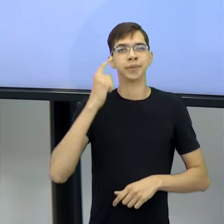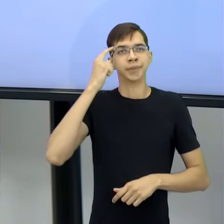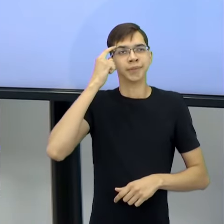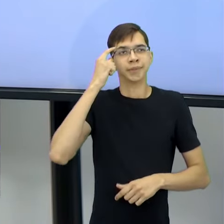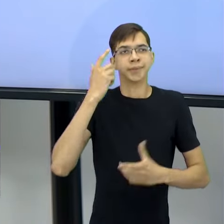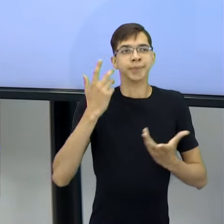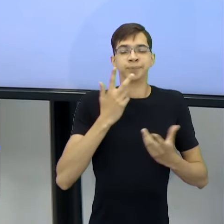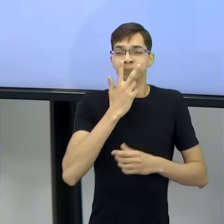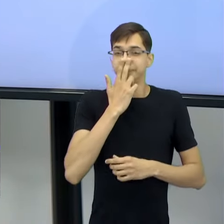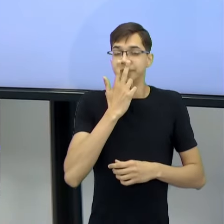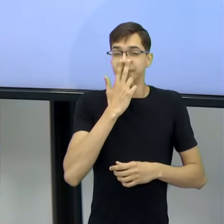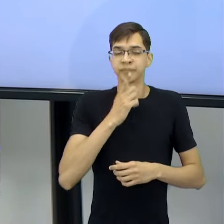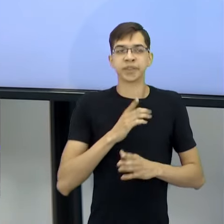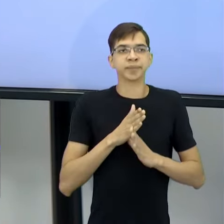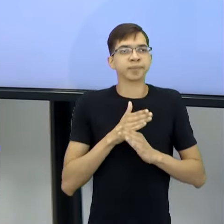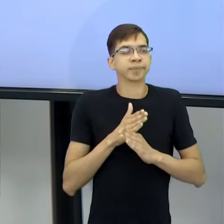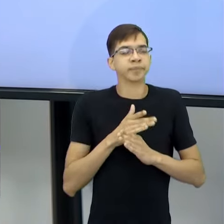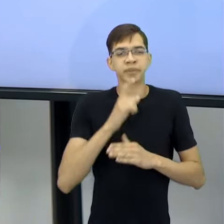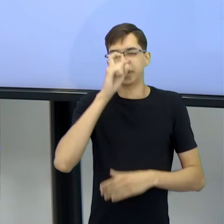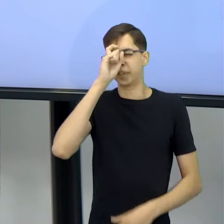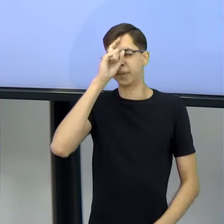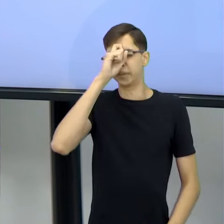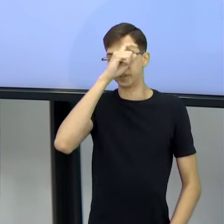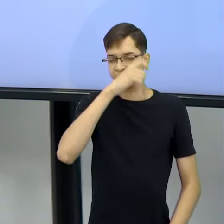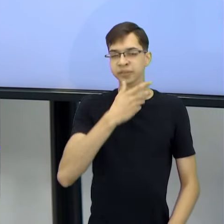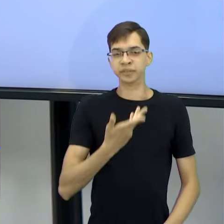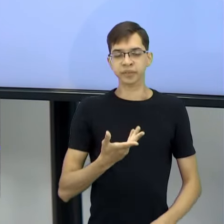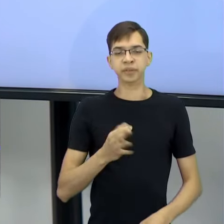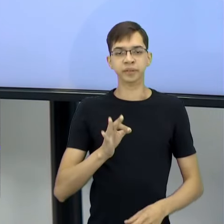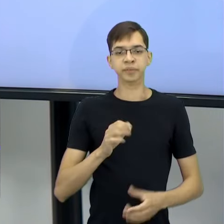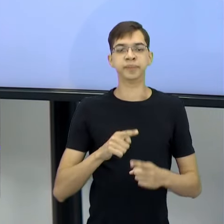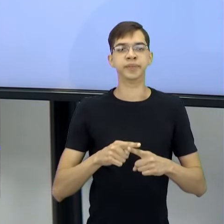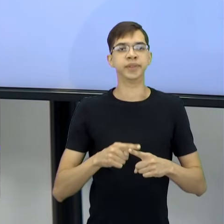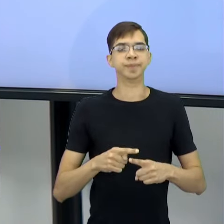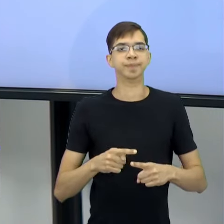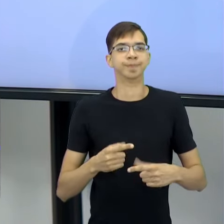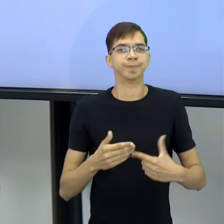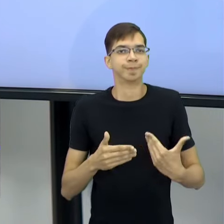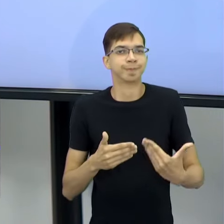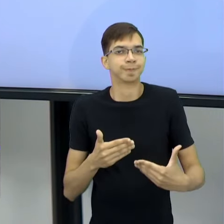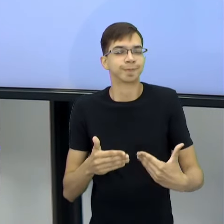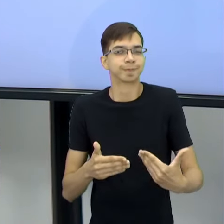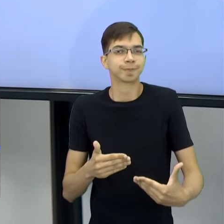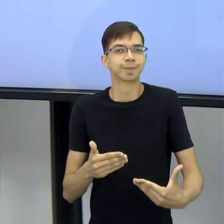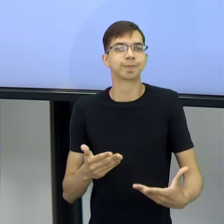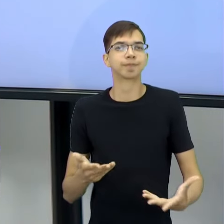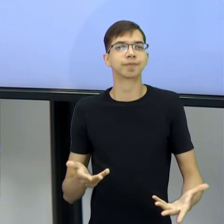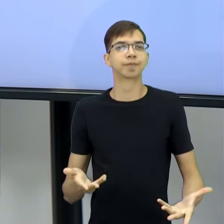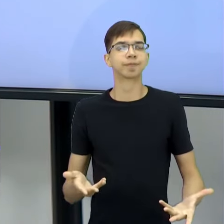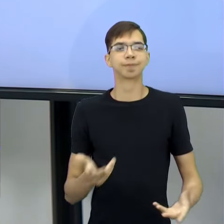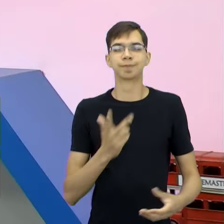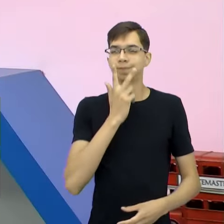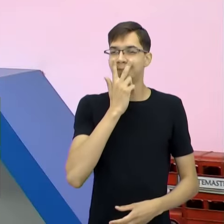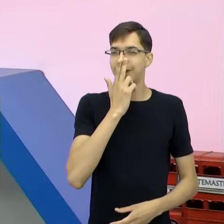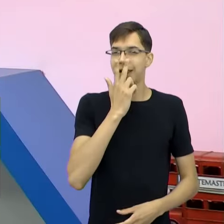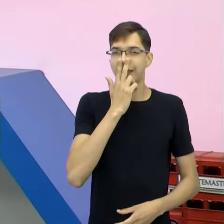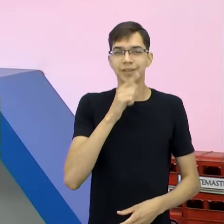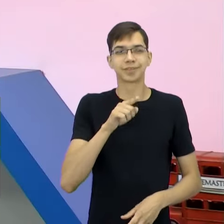complicado, né? Você cria uma outra perspectiva de vida. A gente passa a ver o mundo de outra perspectiva. De outra forma, né?